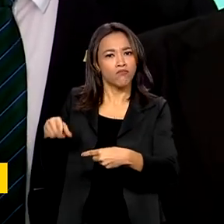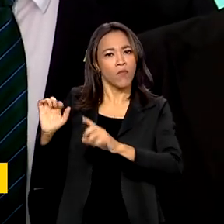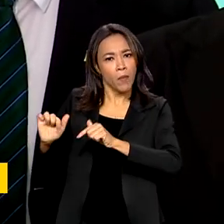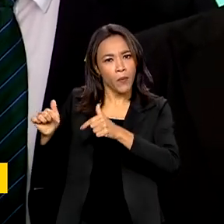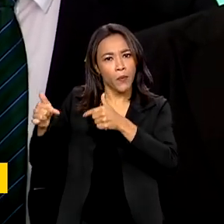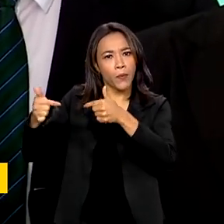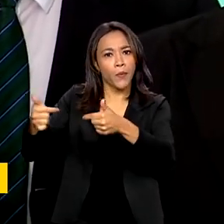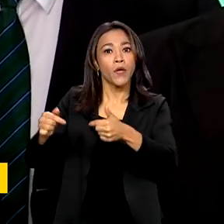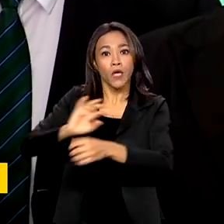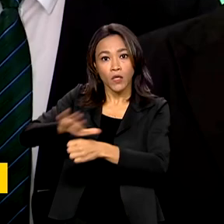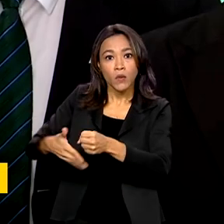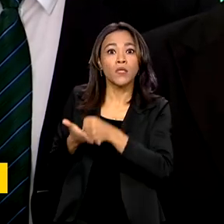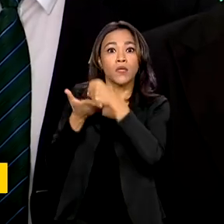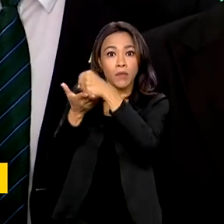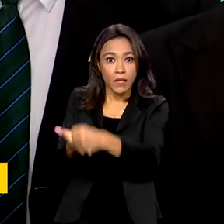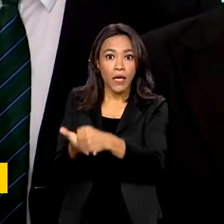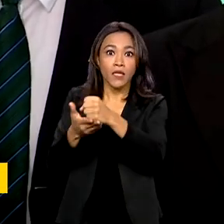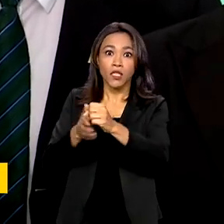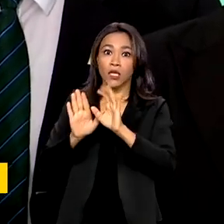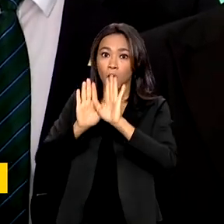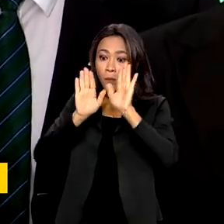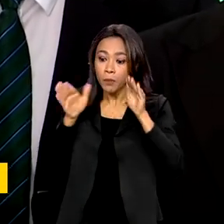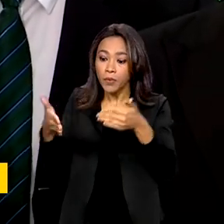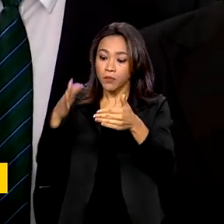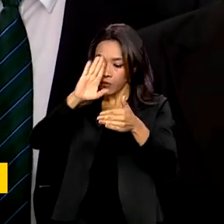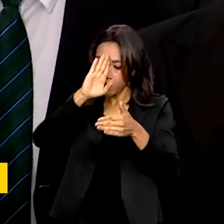sustentabilidade ambiental no centro da agenda de desenvolvimento econômico.